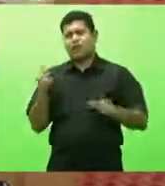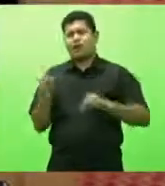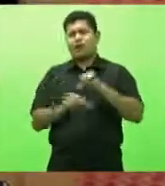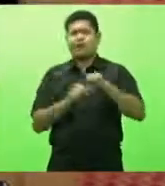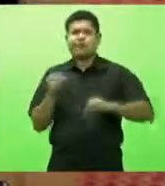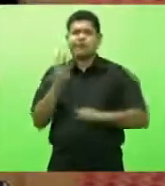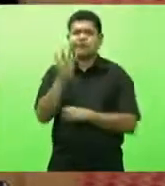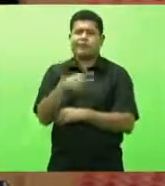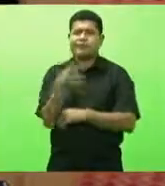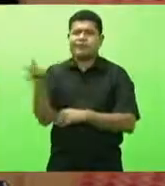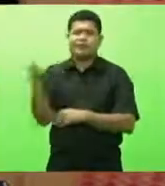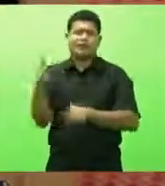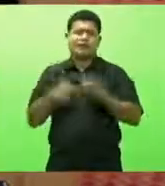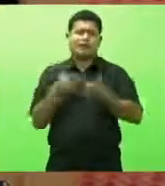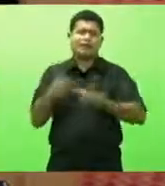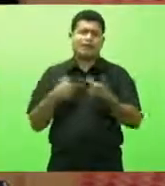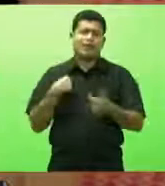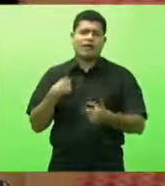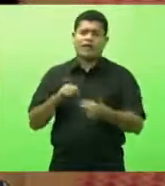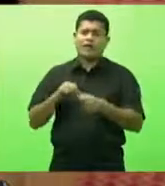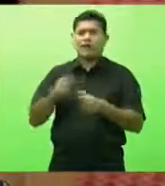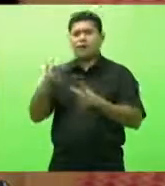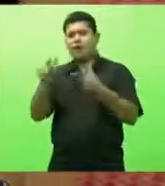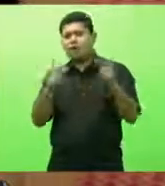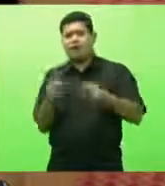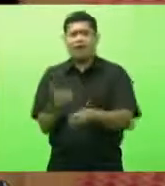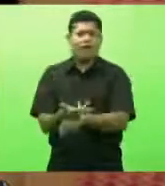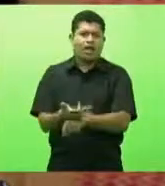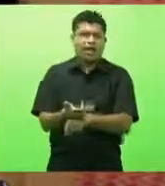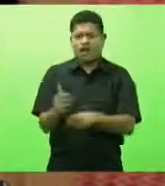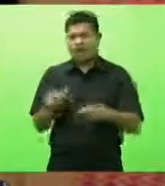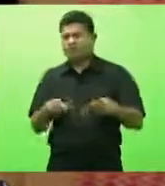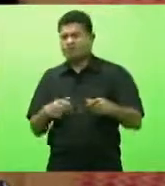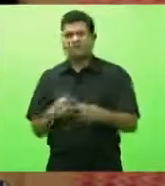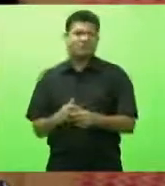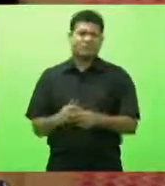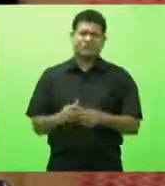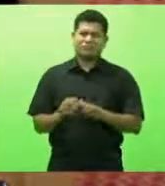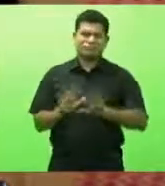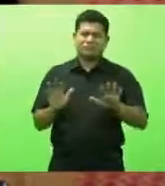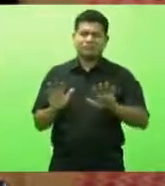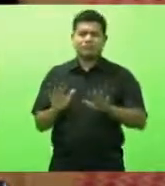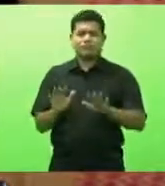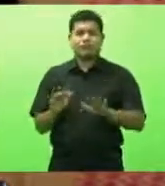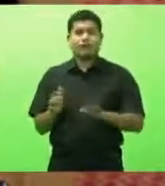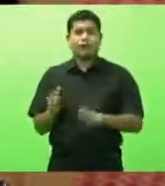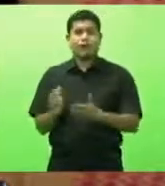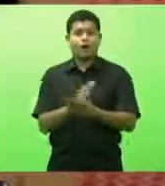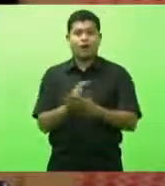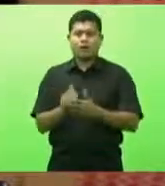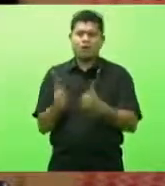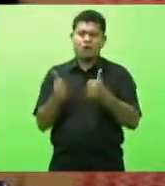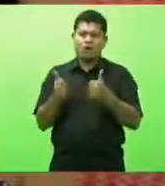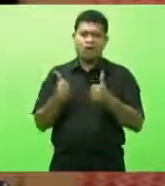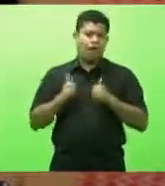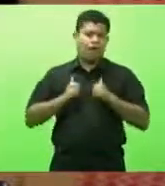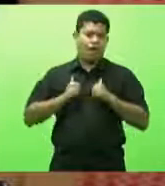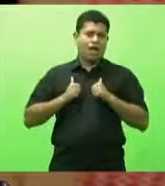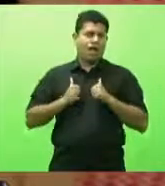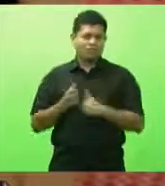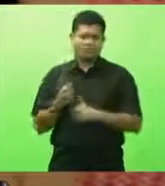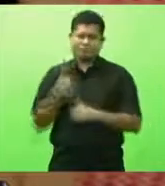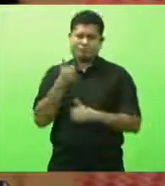querer fazer isso, agora vai querer agilizar naquilo, não, tem gente que está bom, tem gente que está bom,